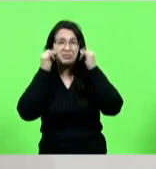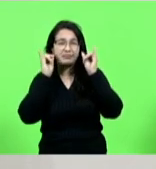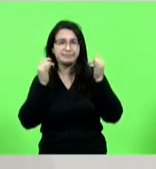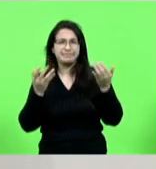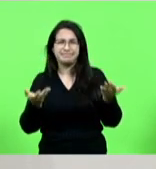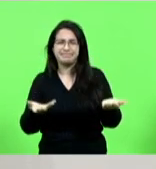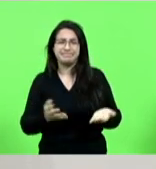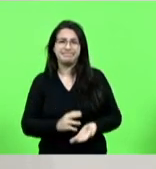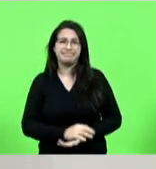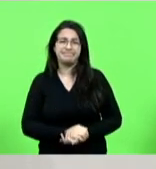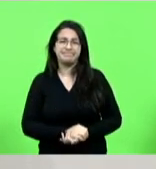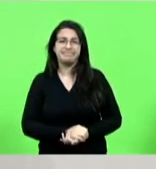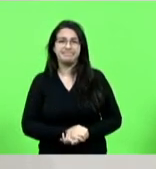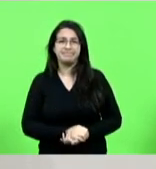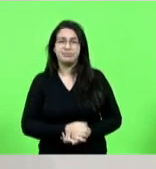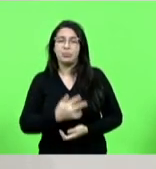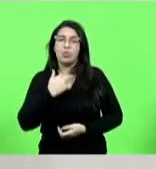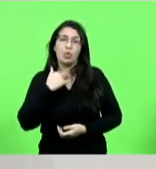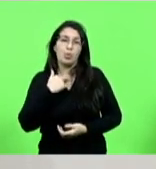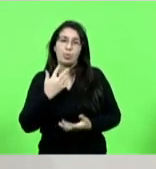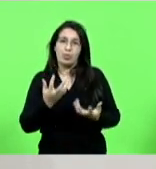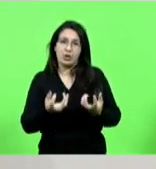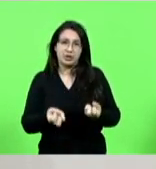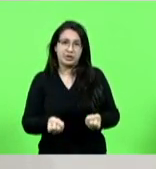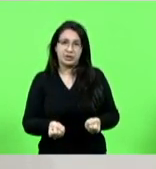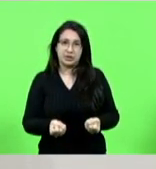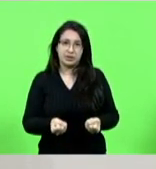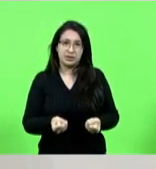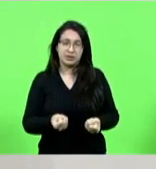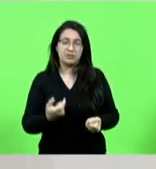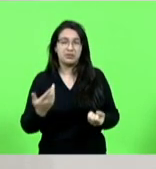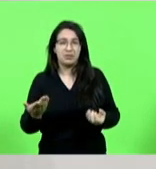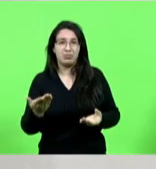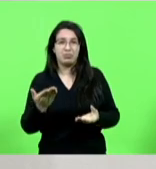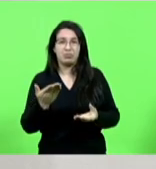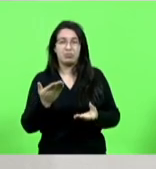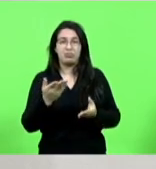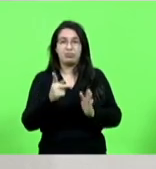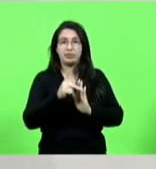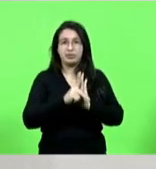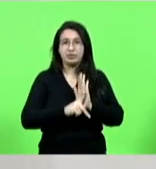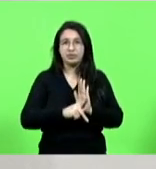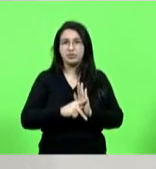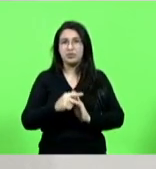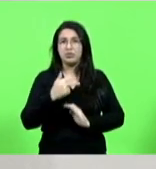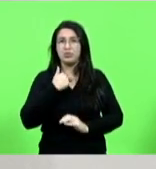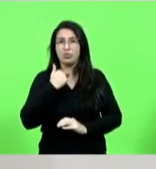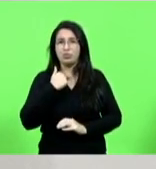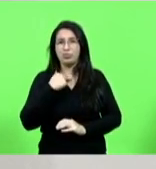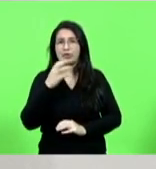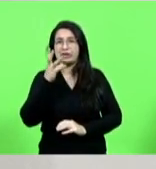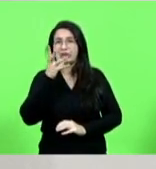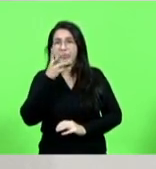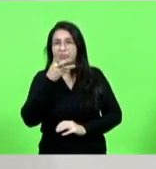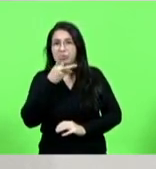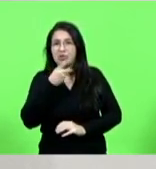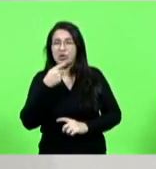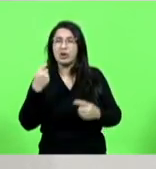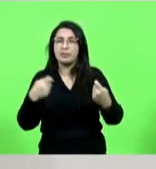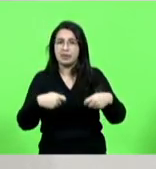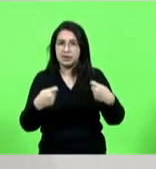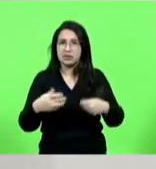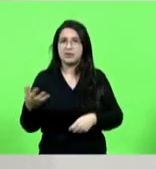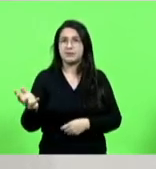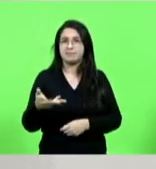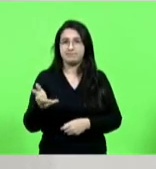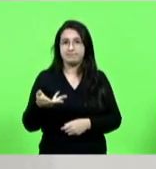então a gente não pode aceitar isso por isso que quando passa um projeto ele não pode andar em passos de tartaruga ele tem que andar um pouquinho mais rápido